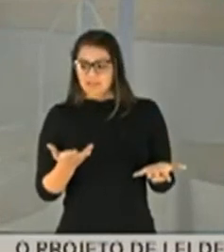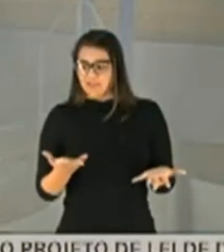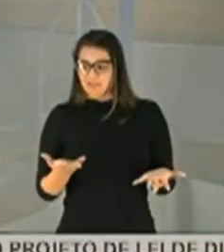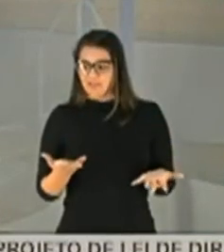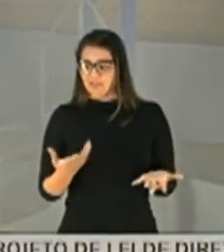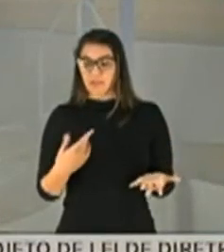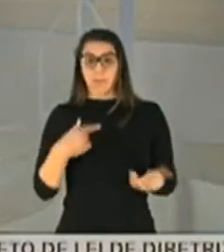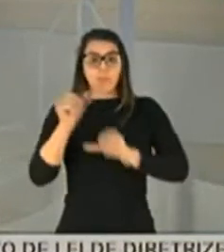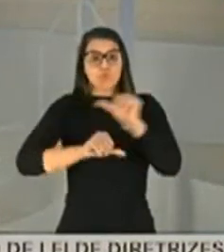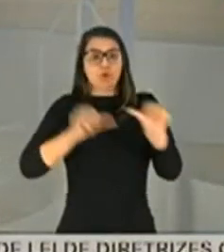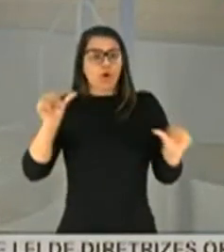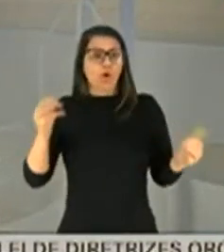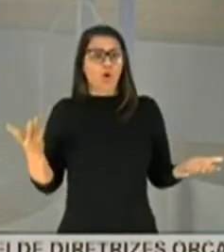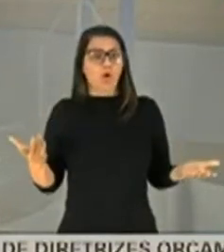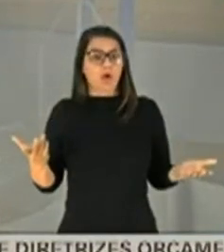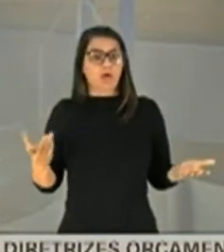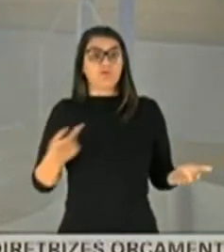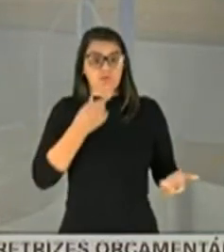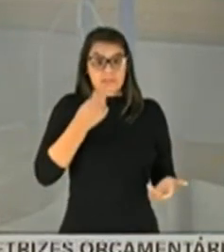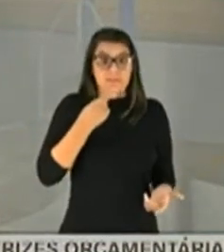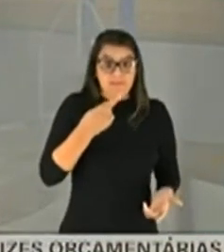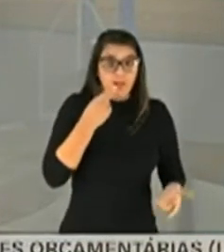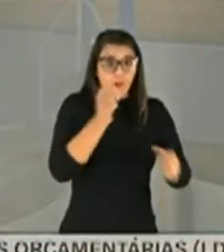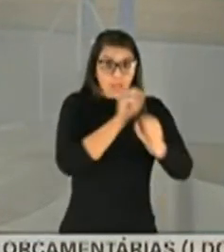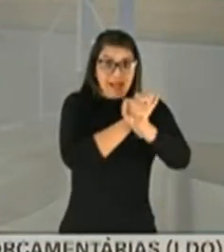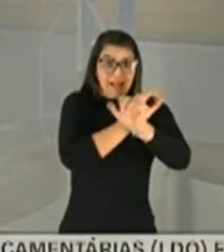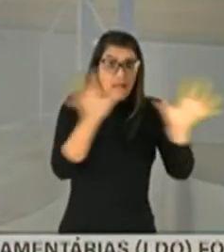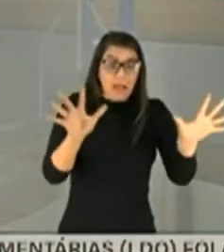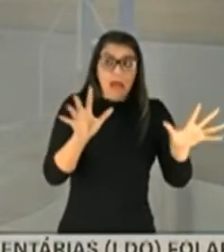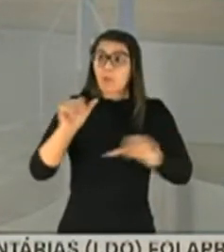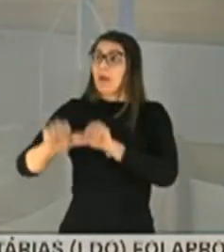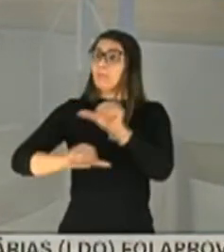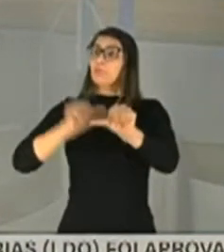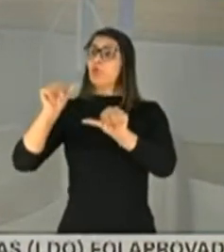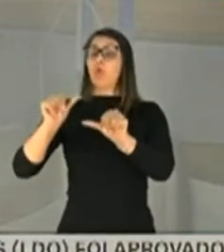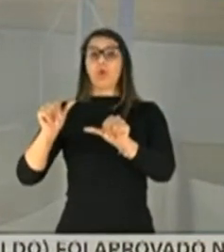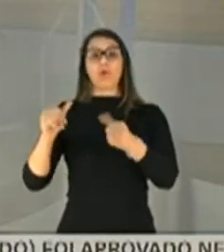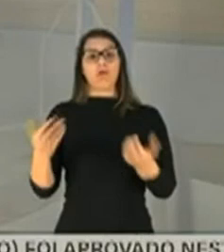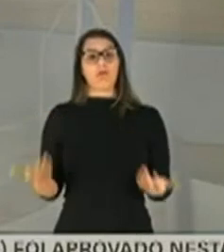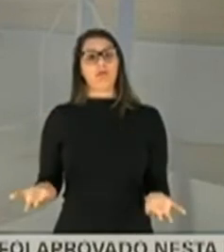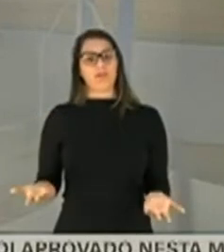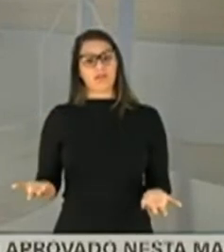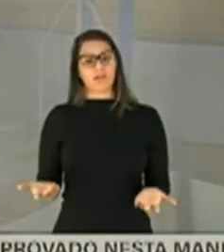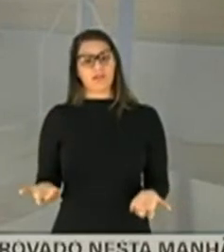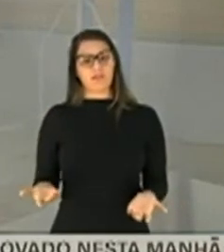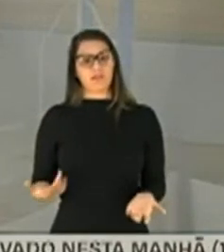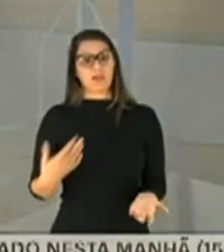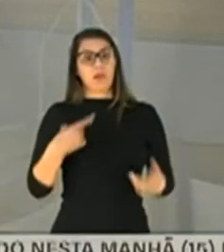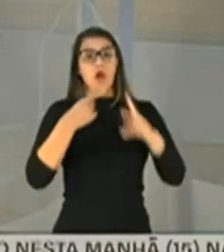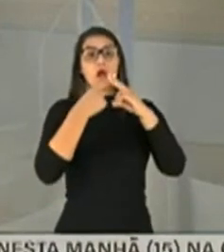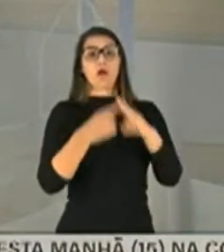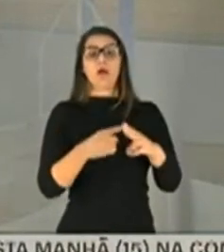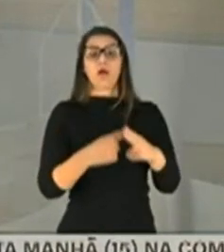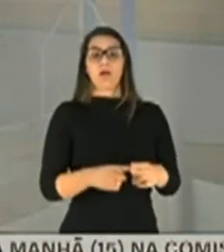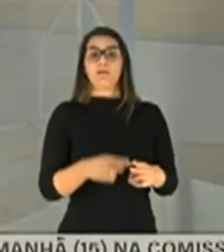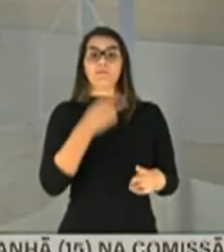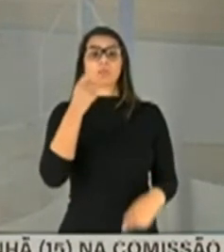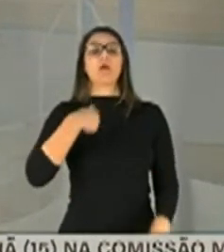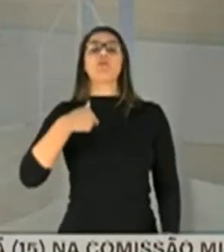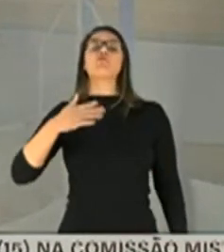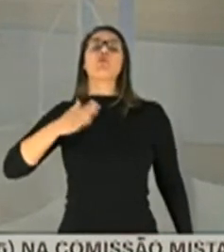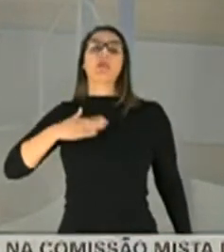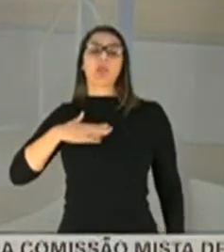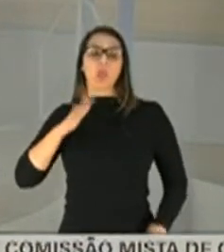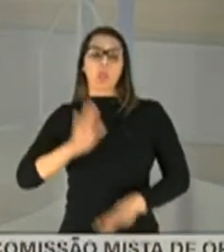o que eu disse, uma coisa que o senhor disse com toda convicção. Então, retificou dizendo que tinha sido o senhor,